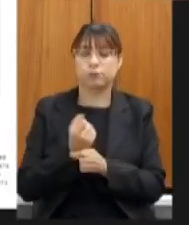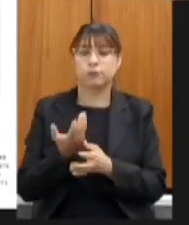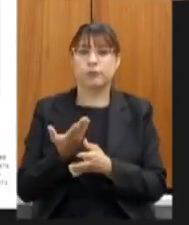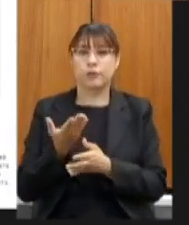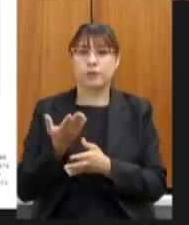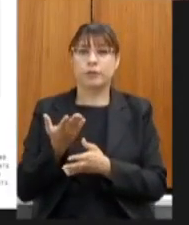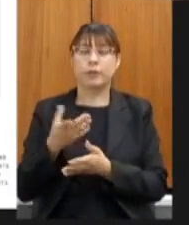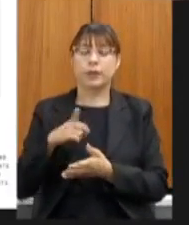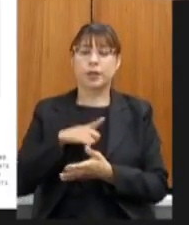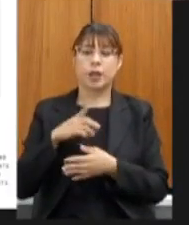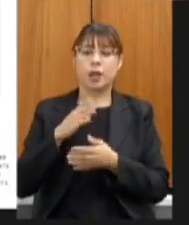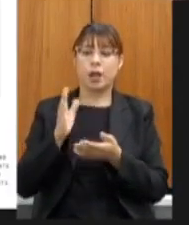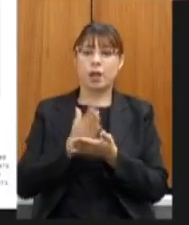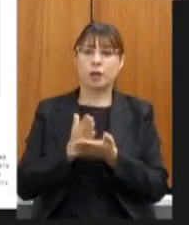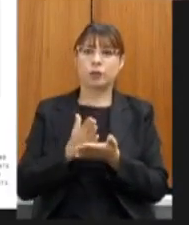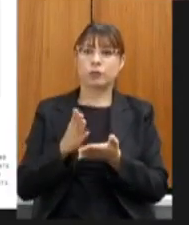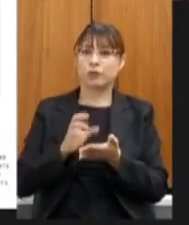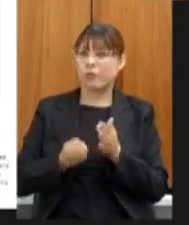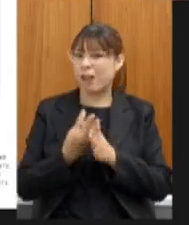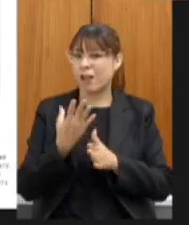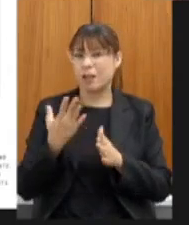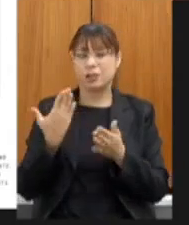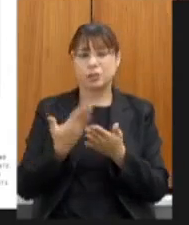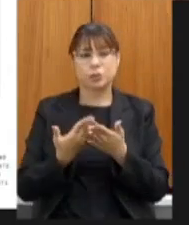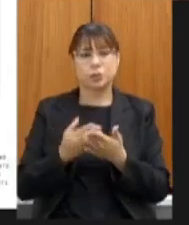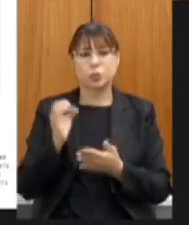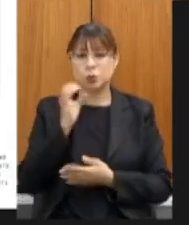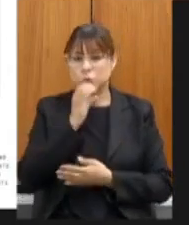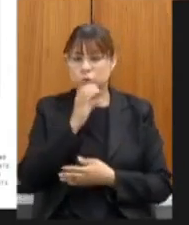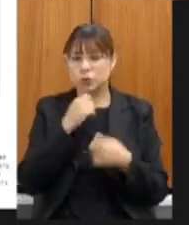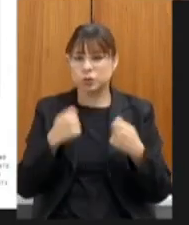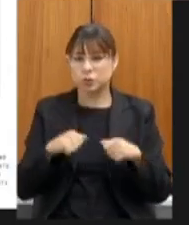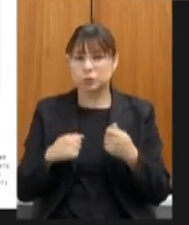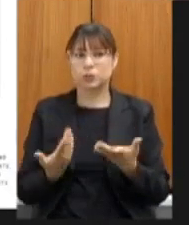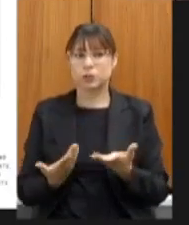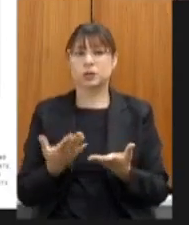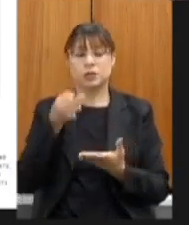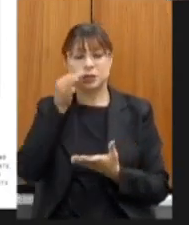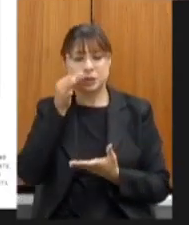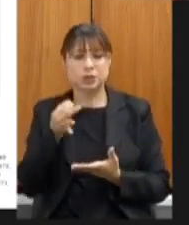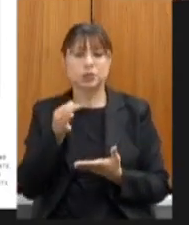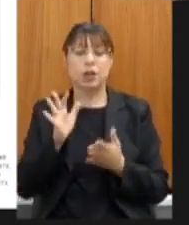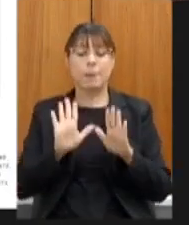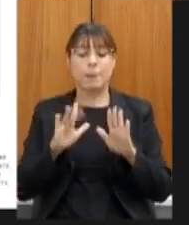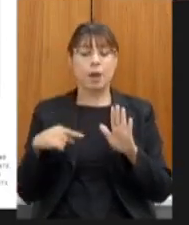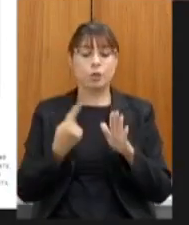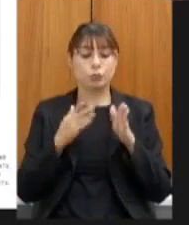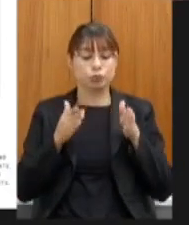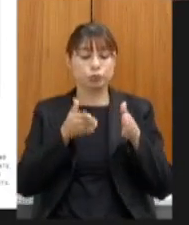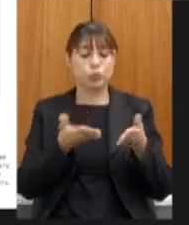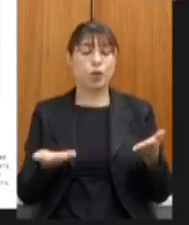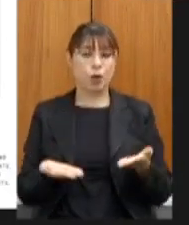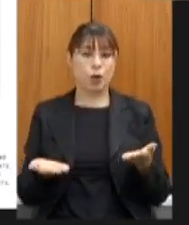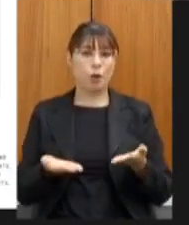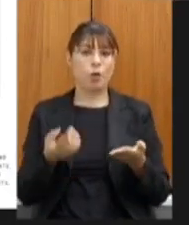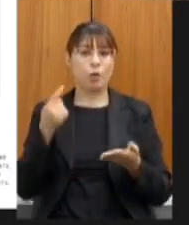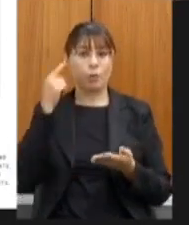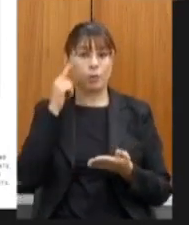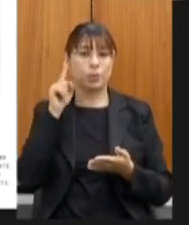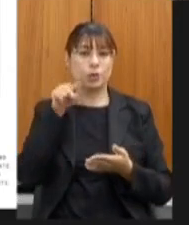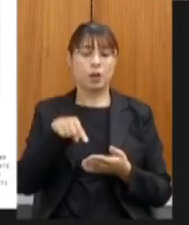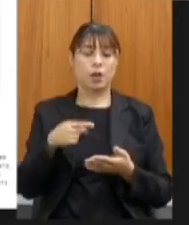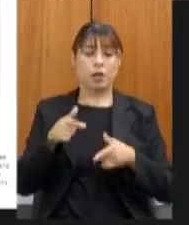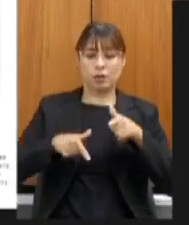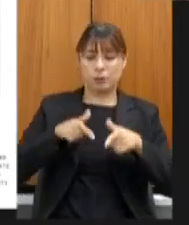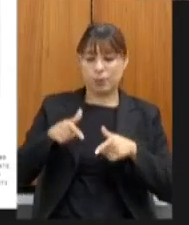muito tempo precisava de atenção agora nosso foco é trabalhar diretamente nos casos de escolas que estão